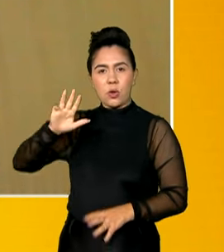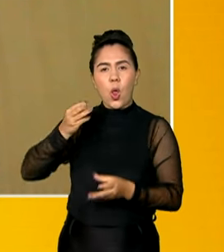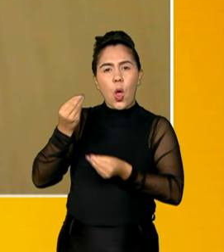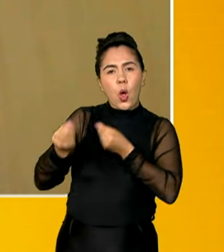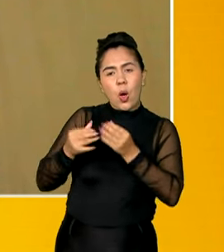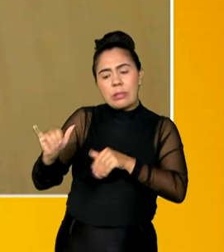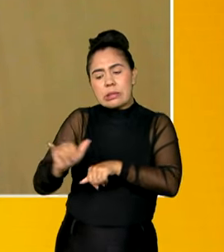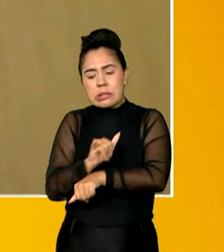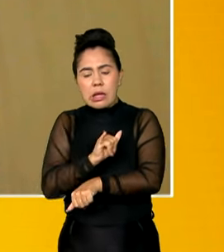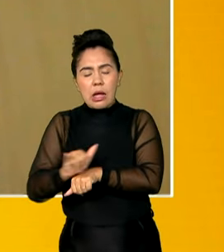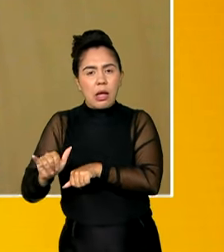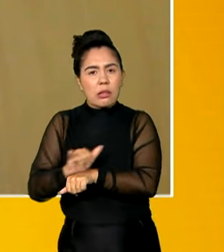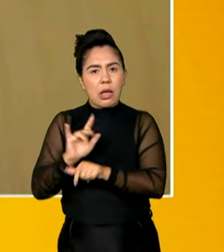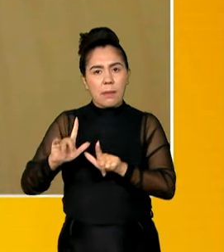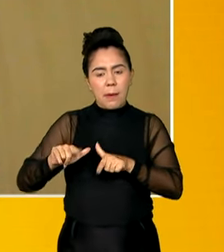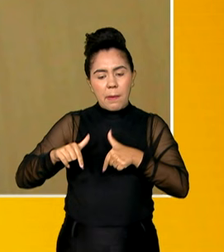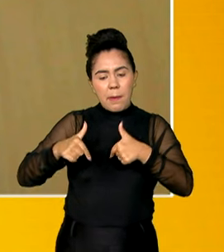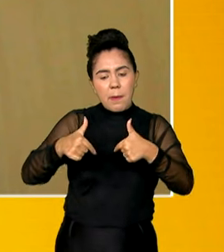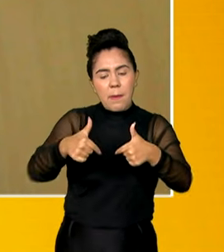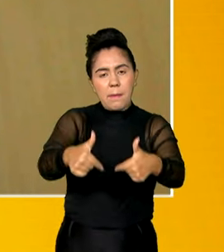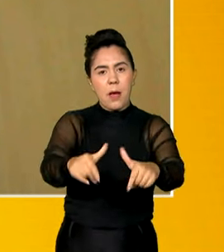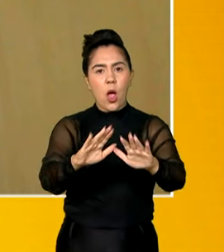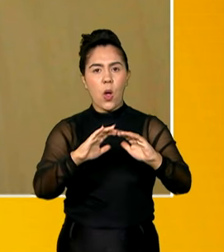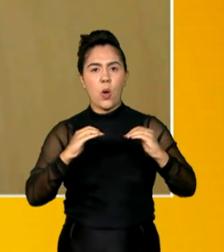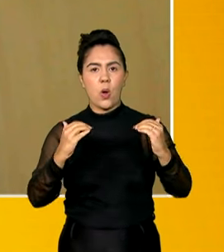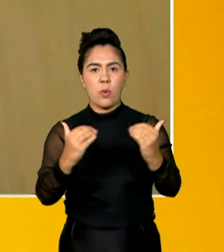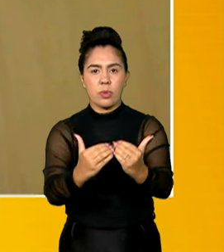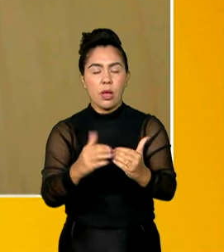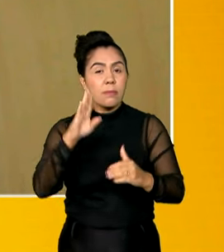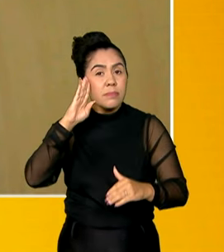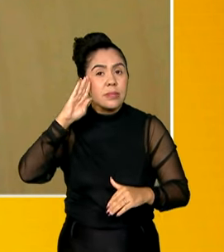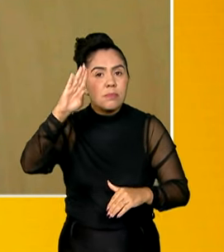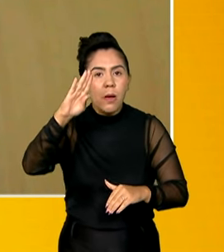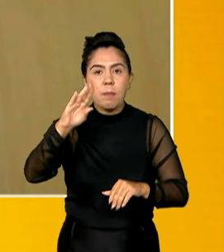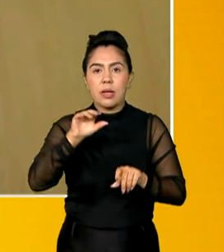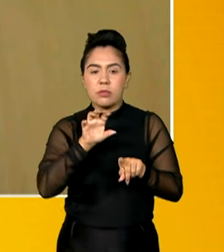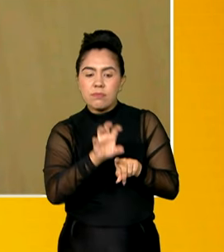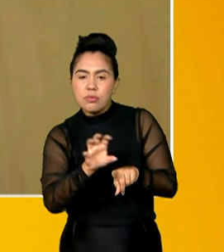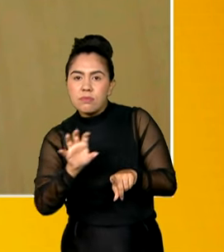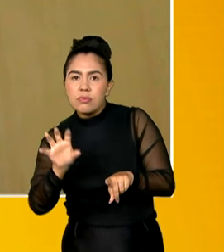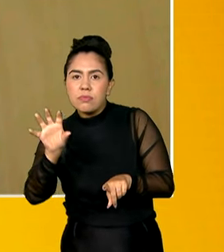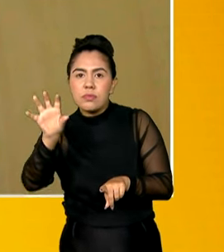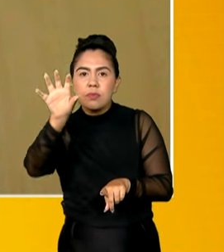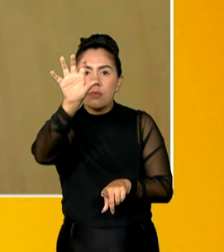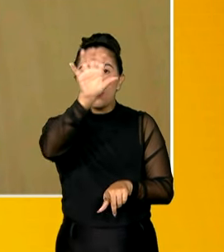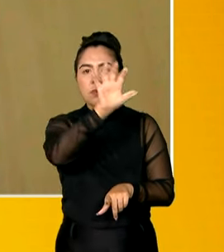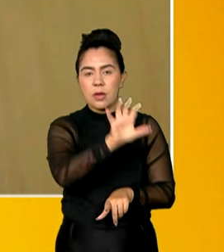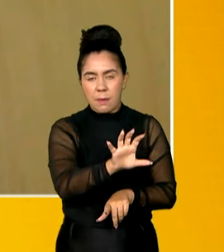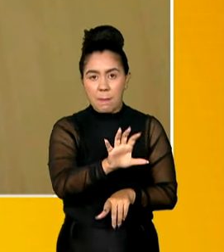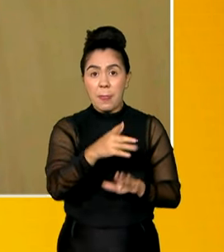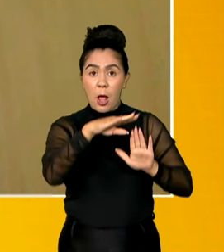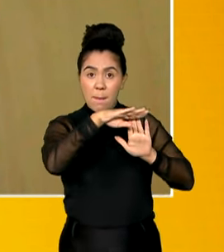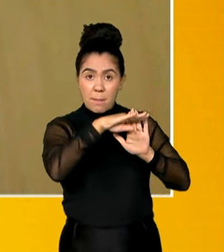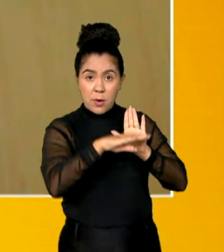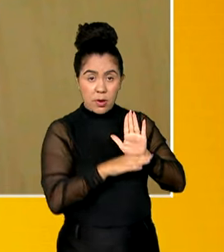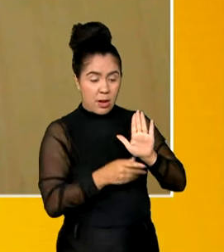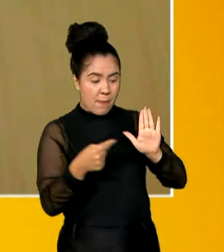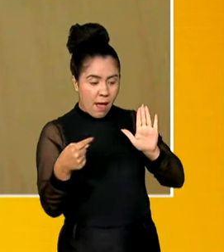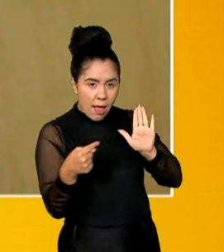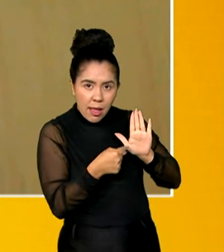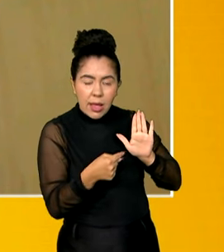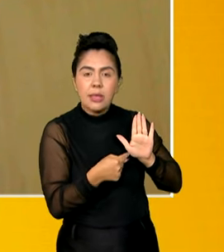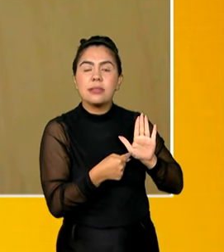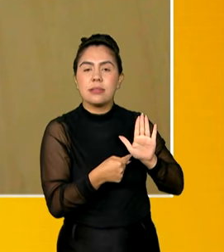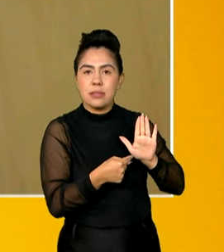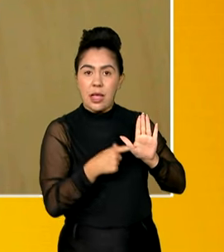comunitária, na atuação nos territórios das políticas culturais. Esse é um programa que está